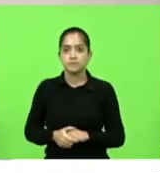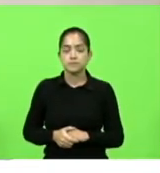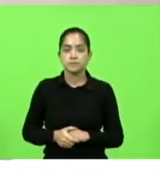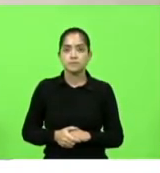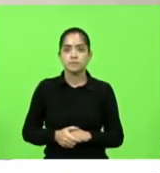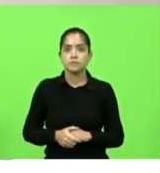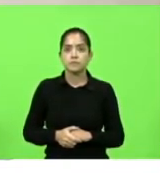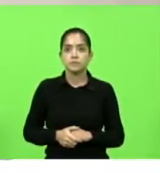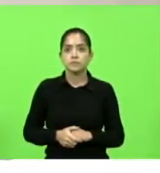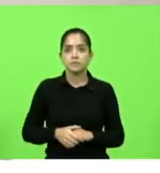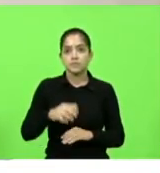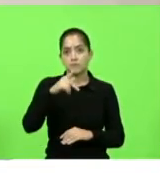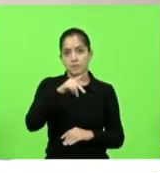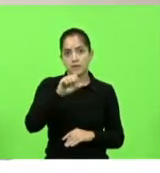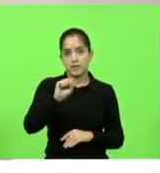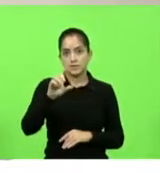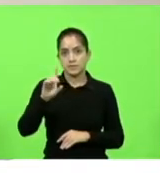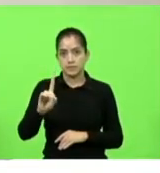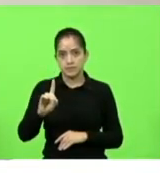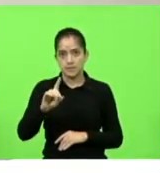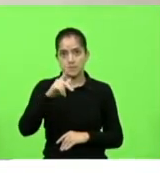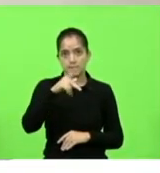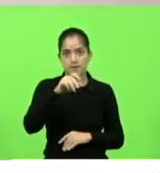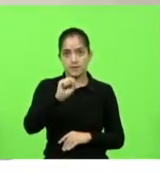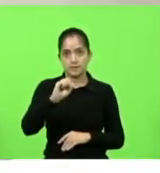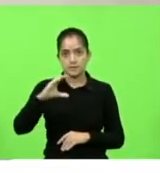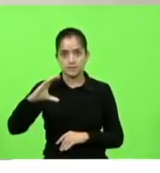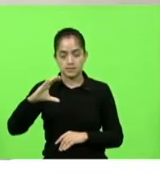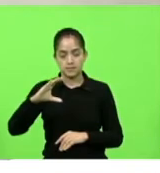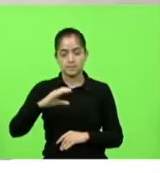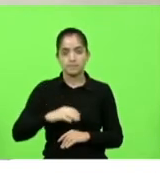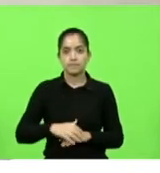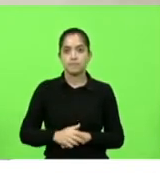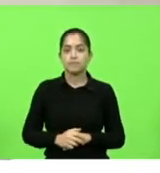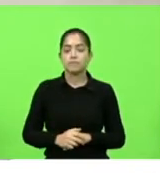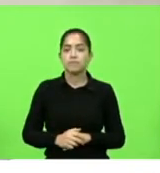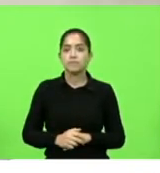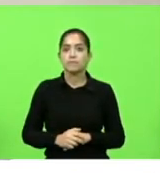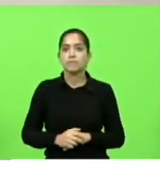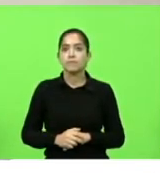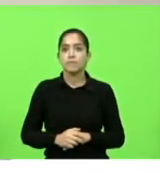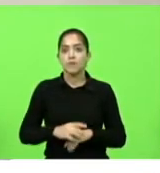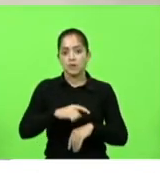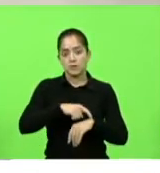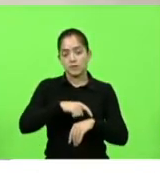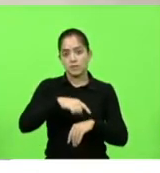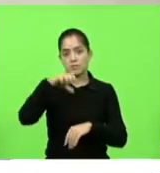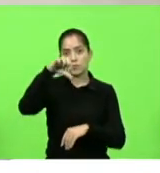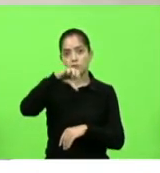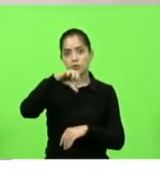Bloco PSD, PSC, por 9 minutos.